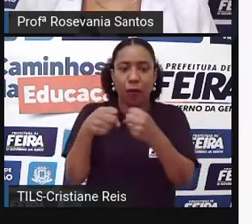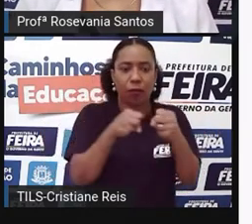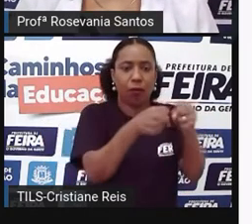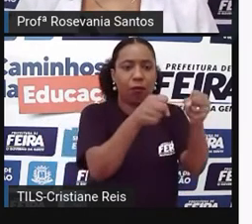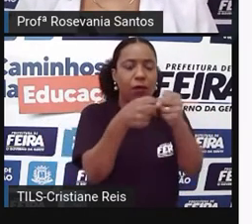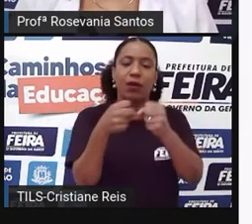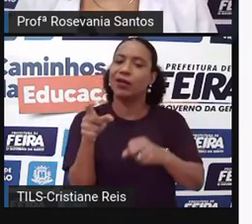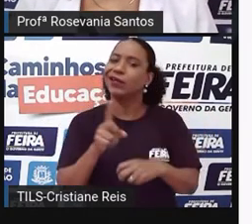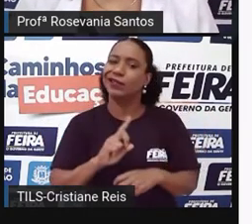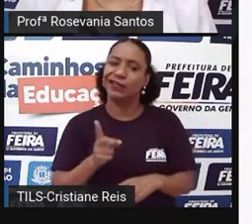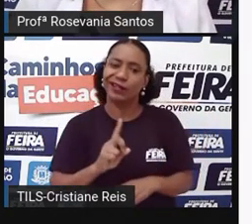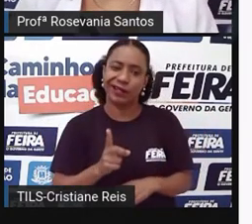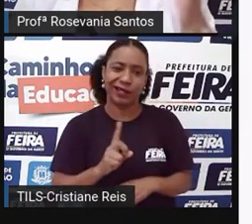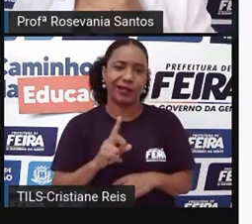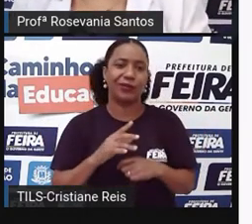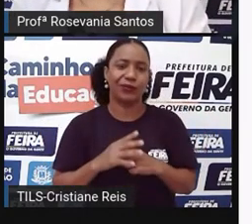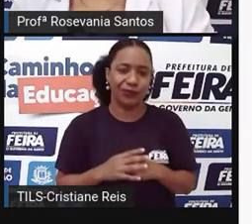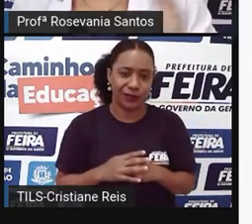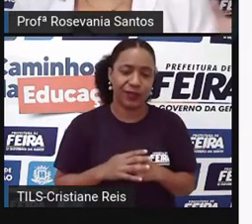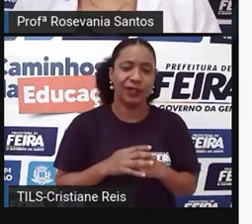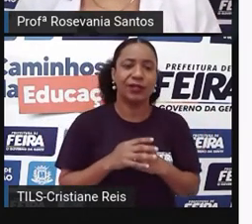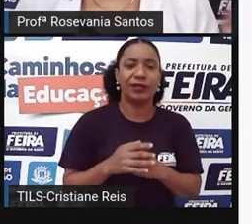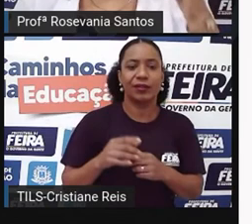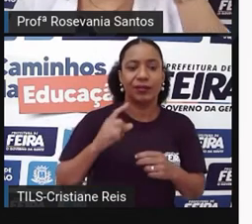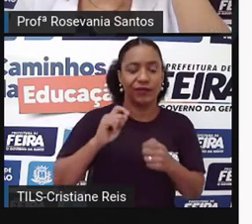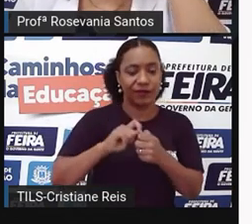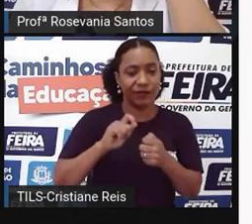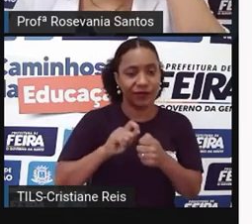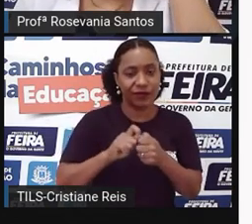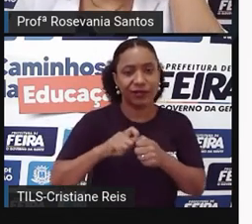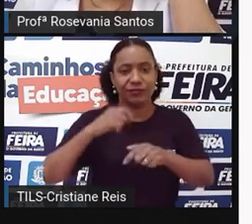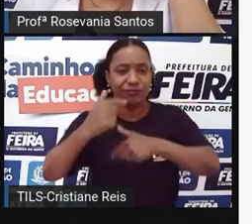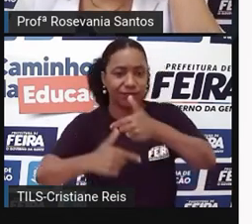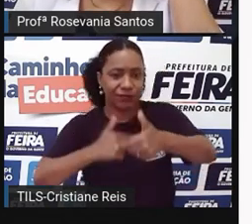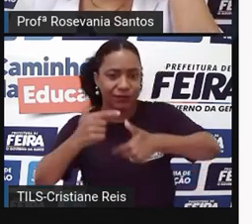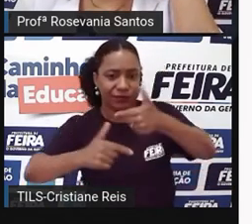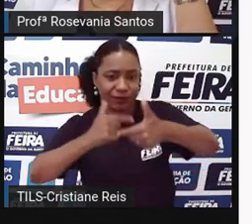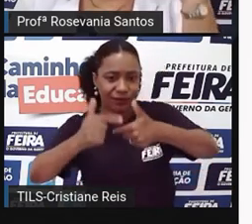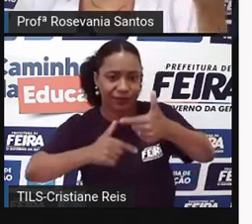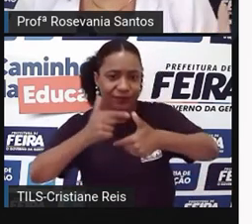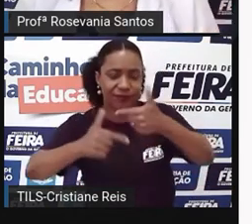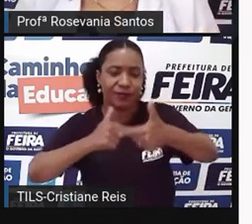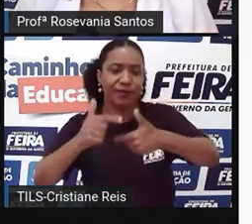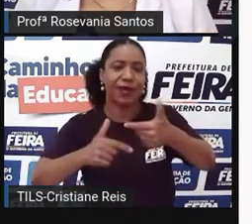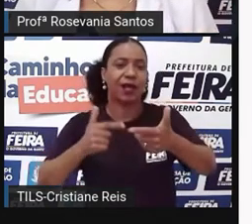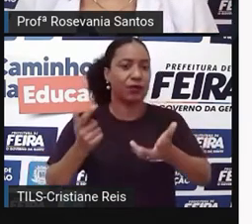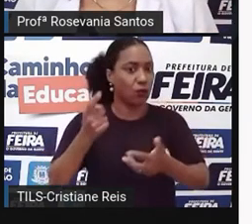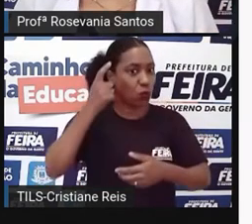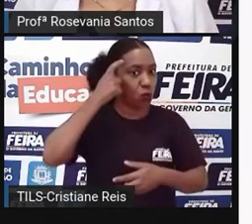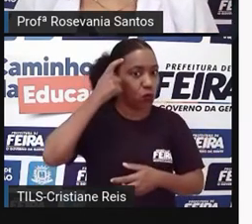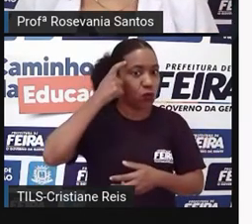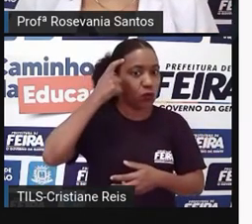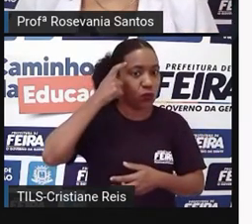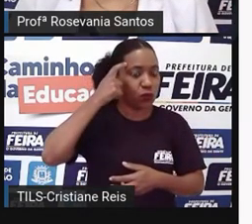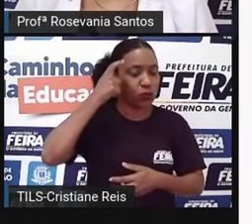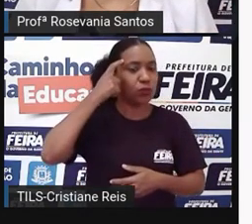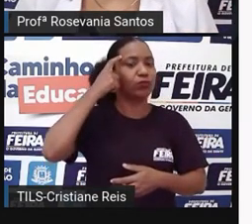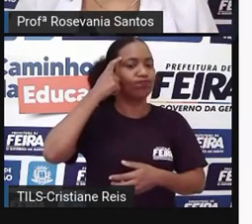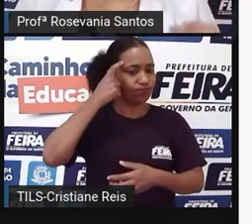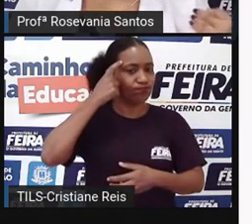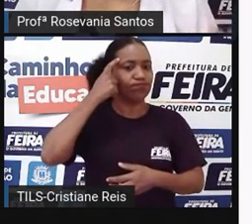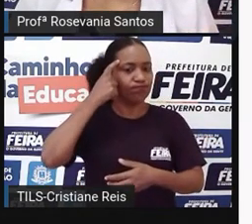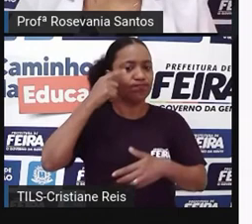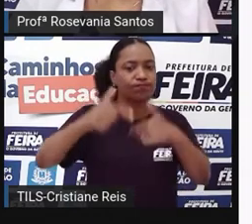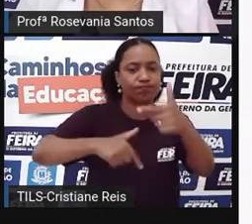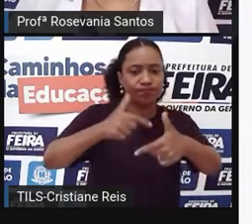porque eles vivem num processo, digamos assim, de, eles têm uma certa consciência do que eles estão fazendo lá,